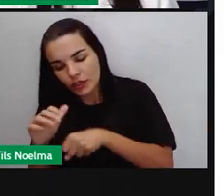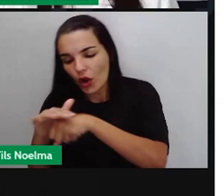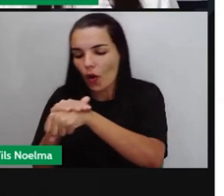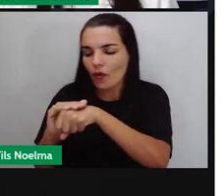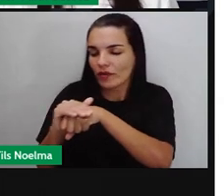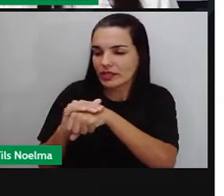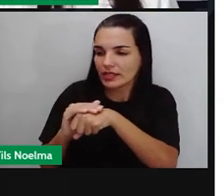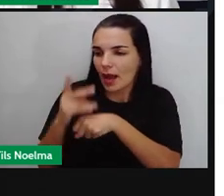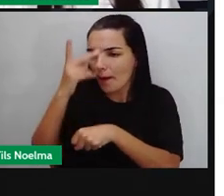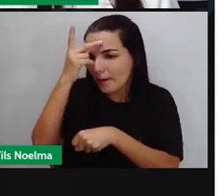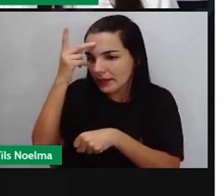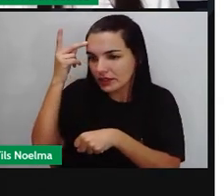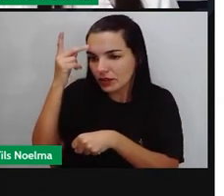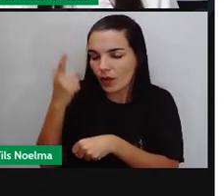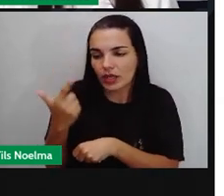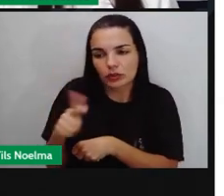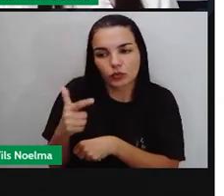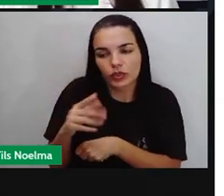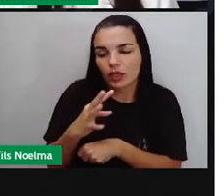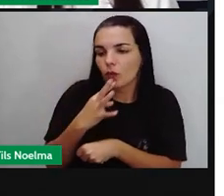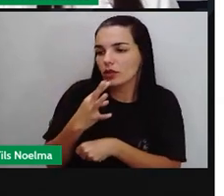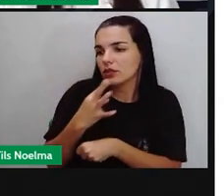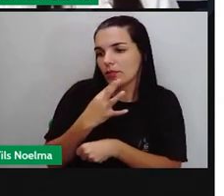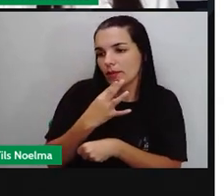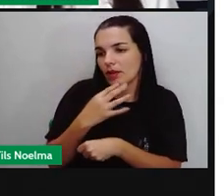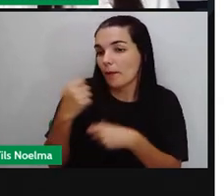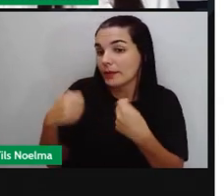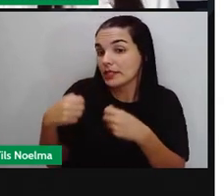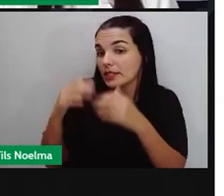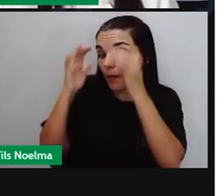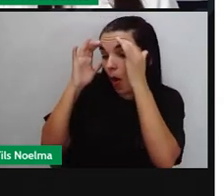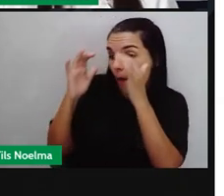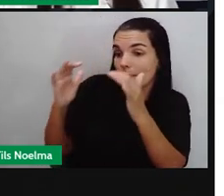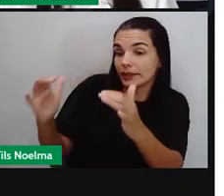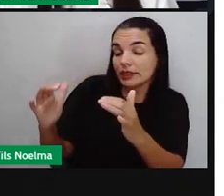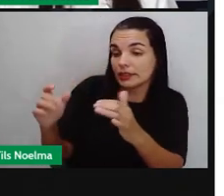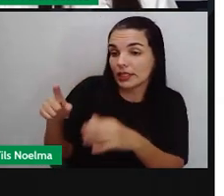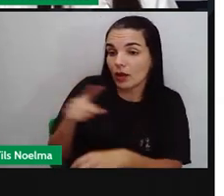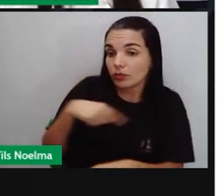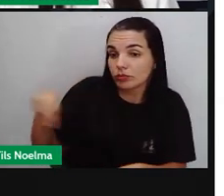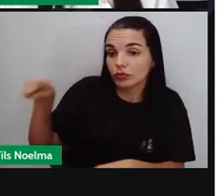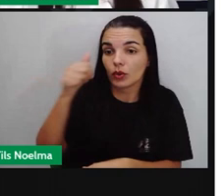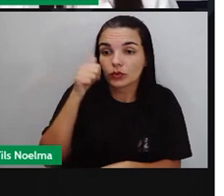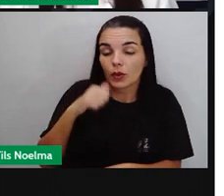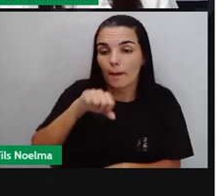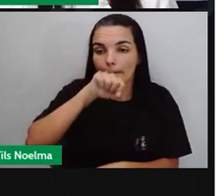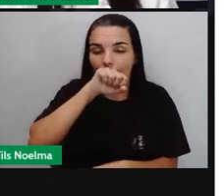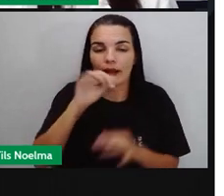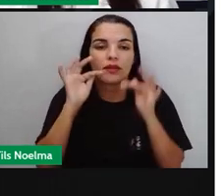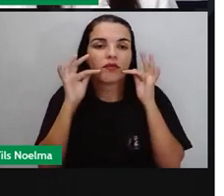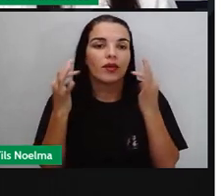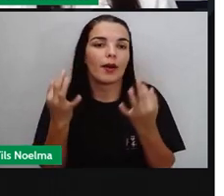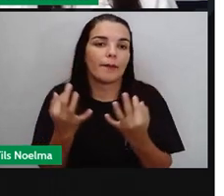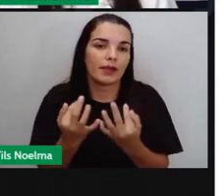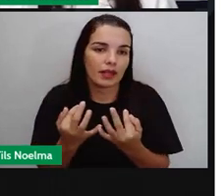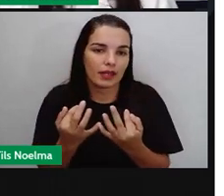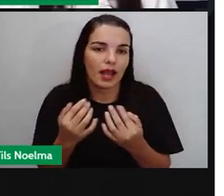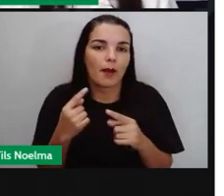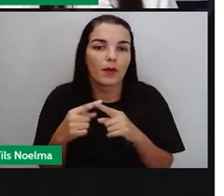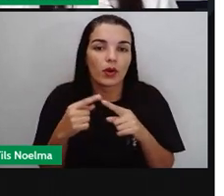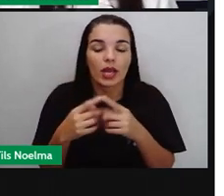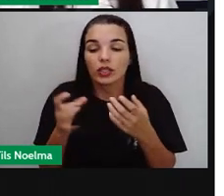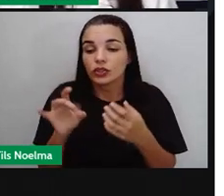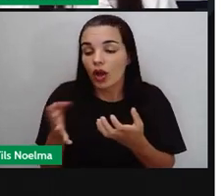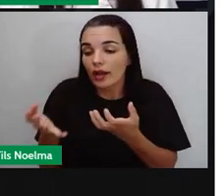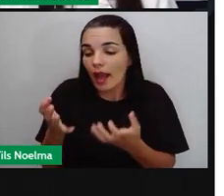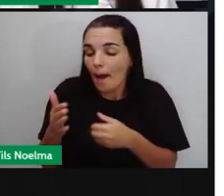estranho E que nós devemos obedecer aos nossos pais, né? Porque eles só querem